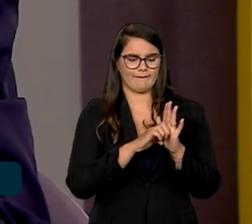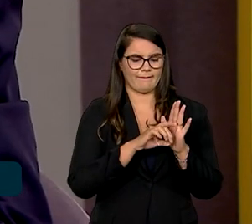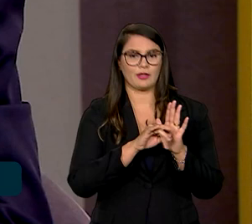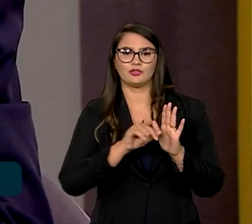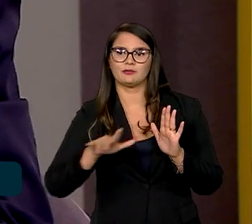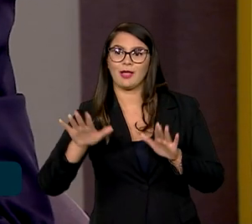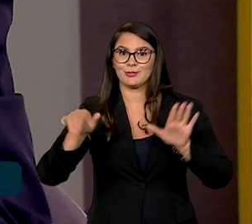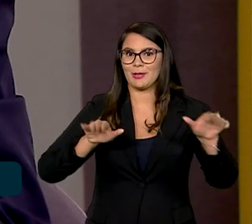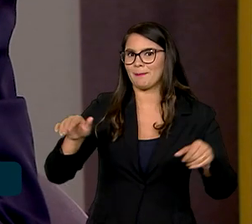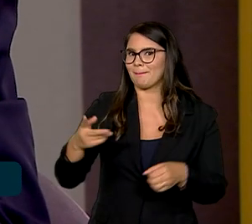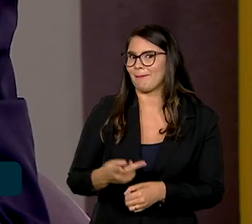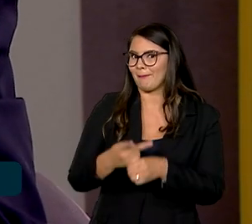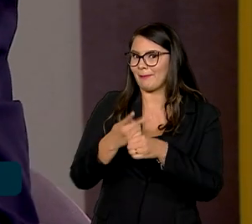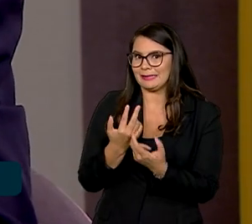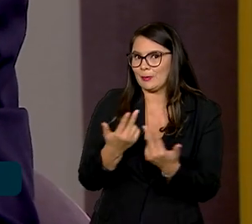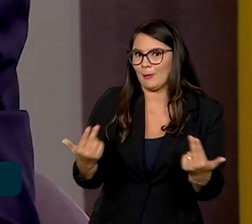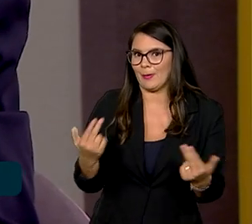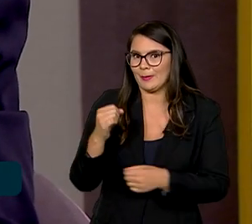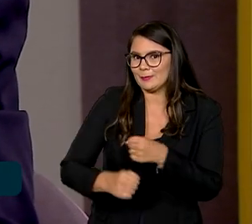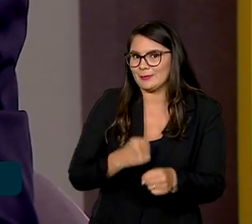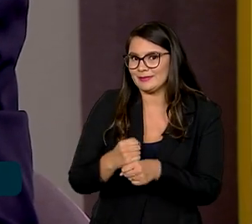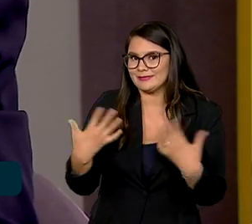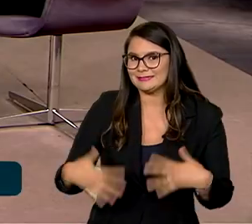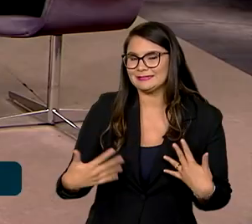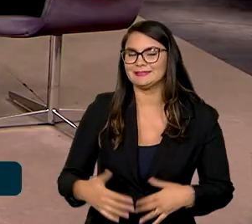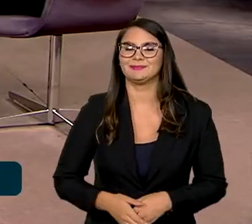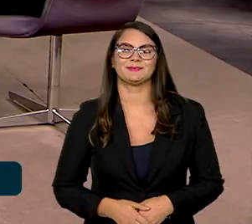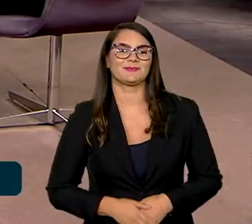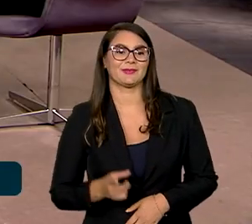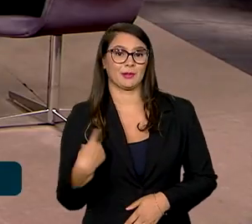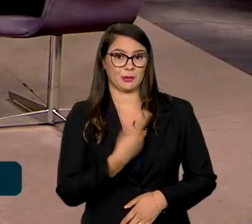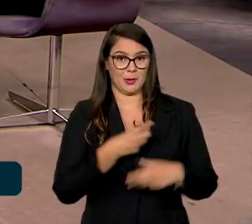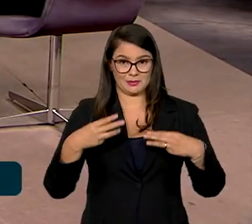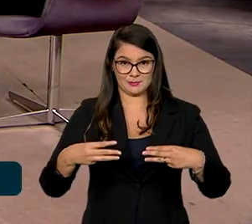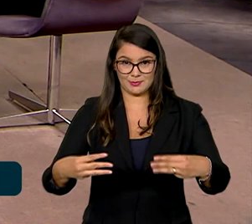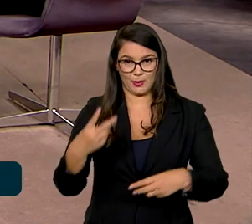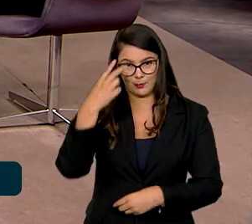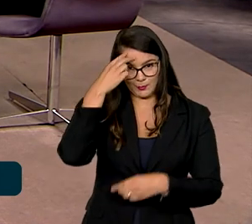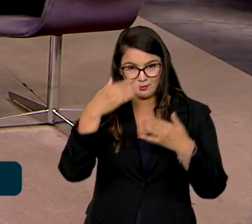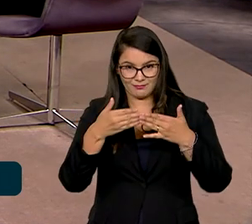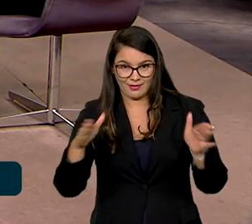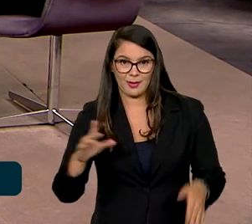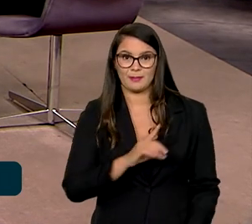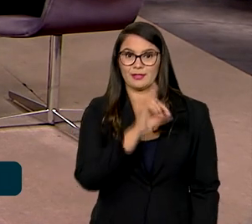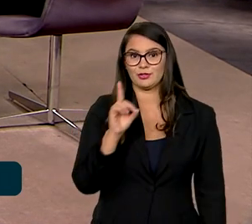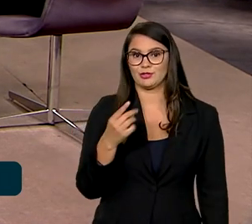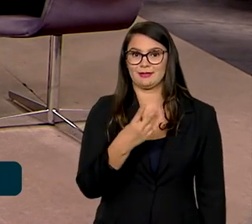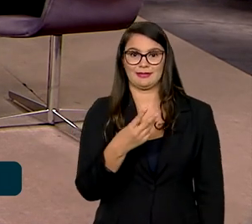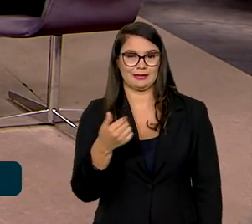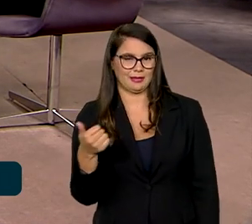chamamentos, prêmios previstos já para o ano que vem? Então, da nossa parte do Ministério da Cultura, a gente vai abrir no dia 31